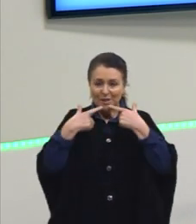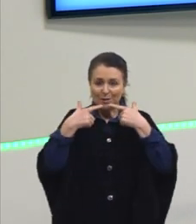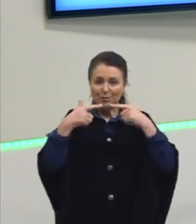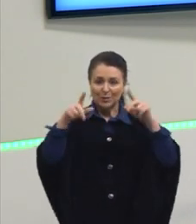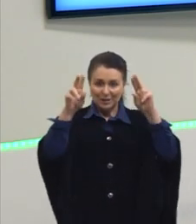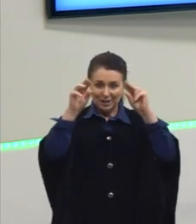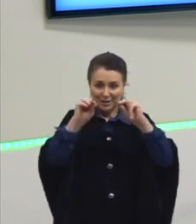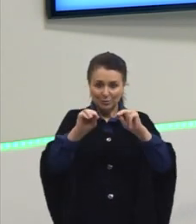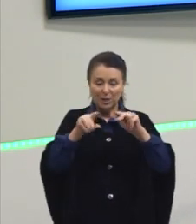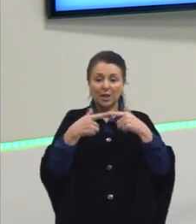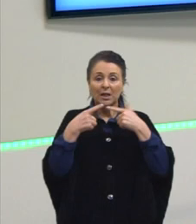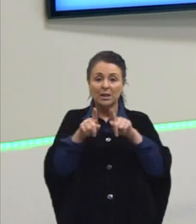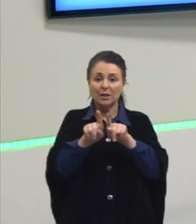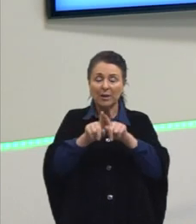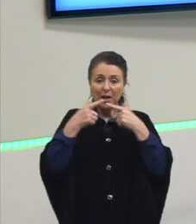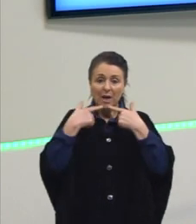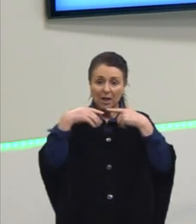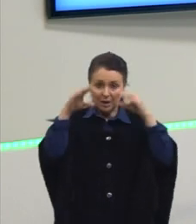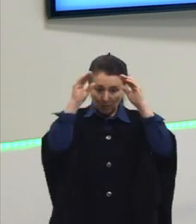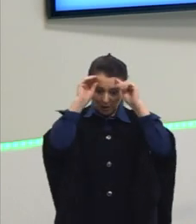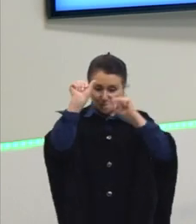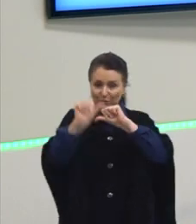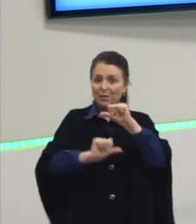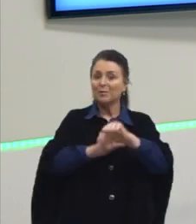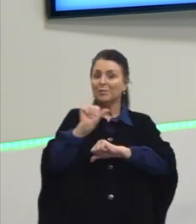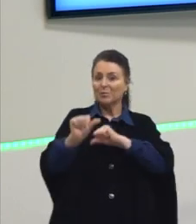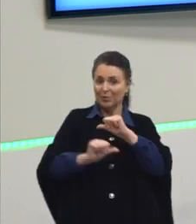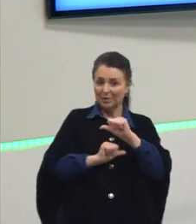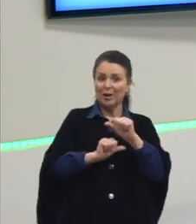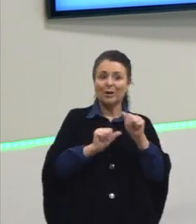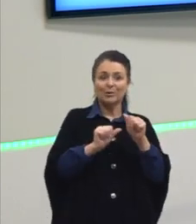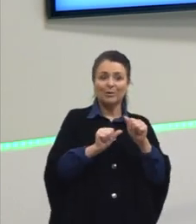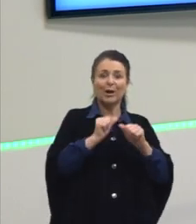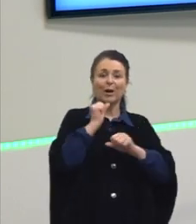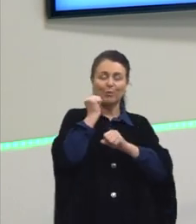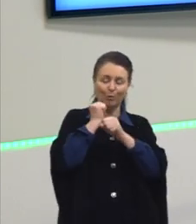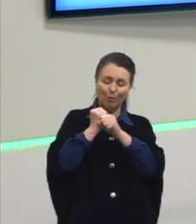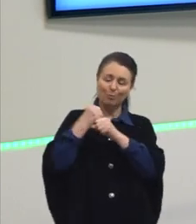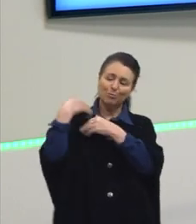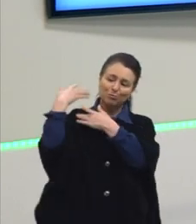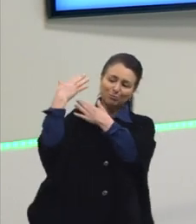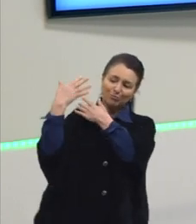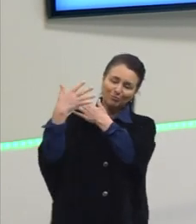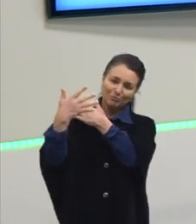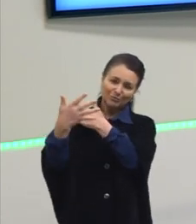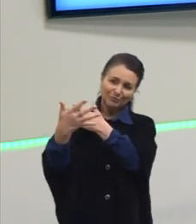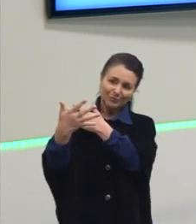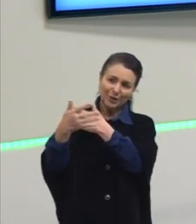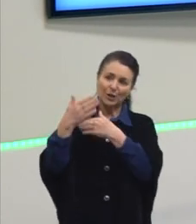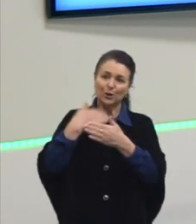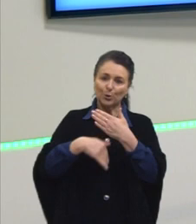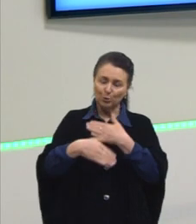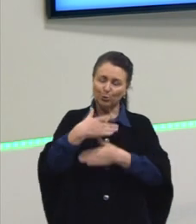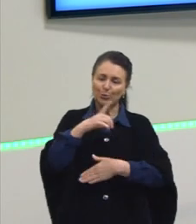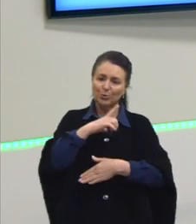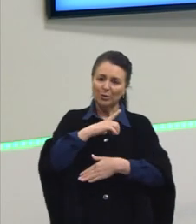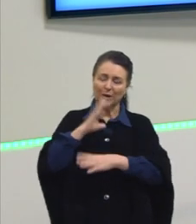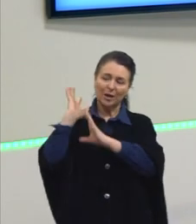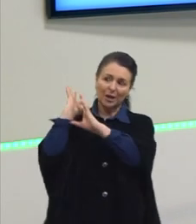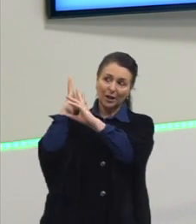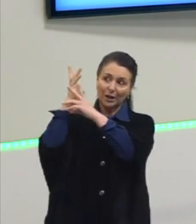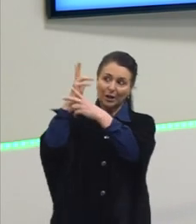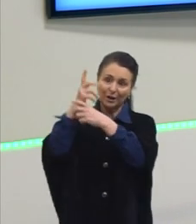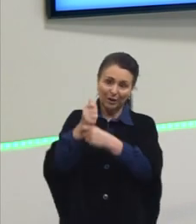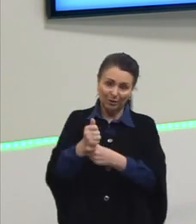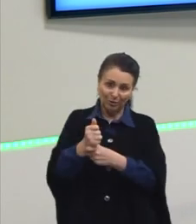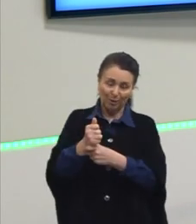sobre como a linguagem muda ao longo do tempo. Tudo isso a gente já abordou. Vocês podem retomar para entender que